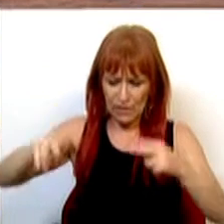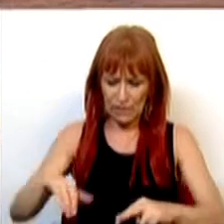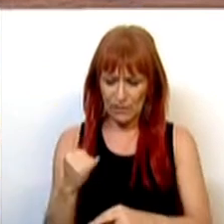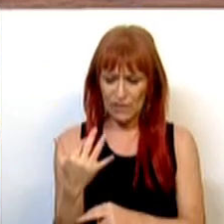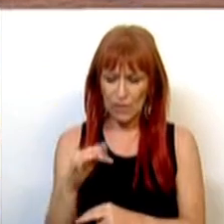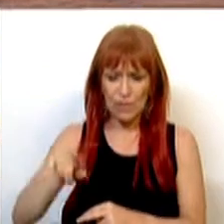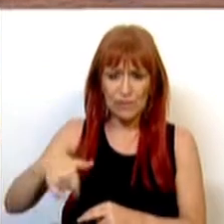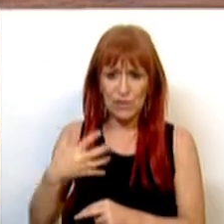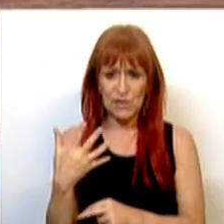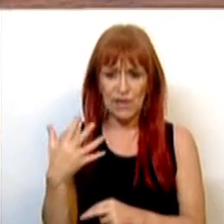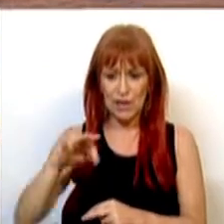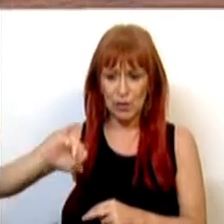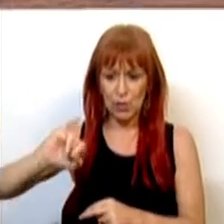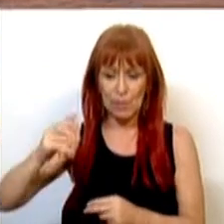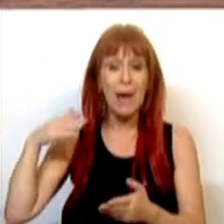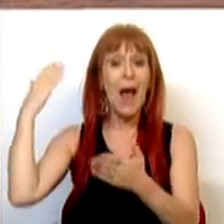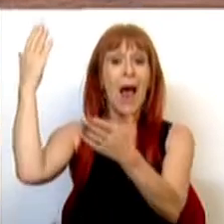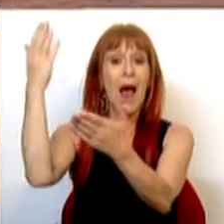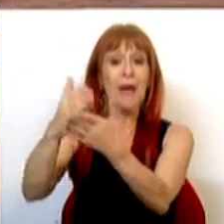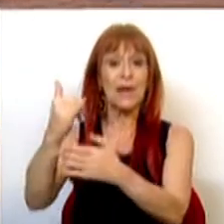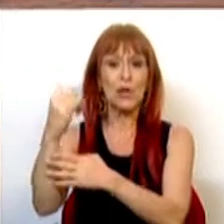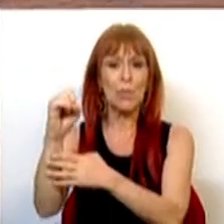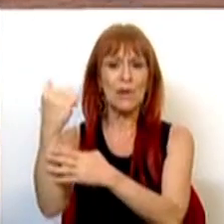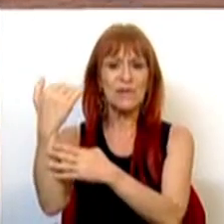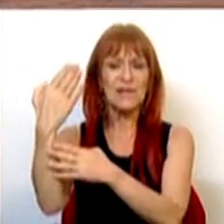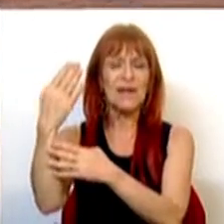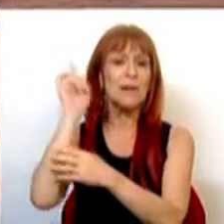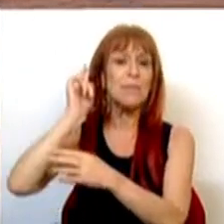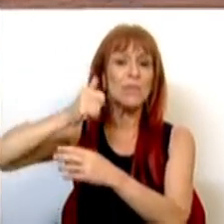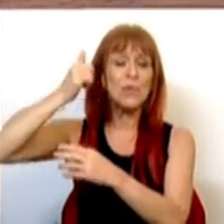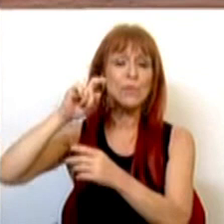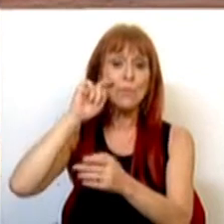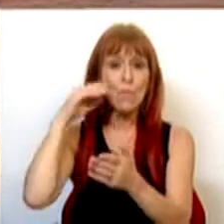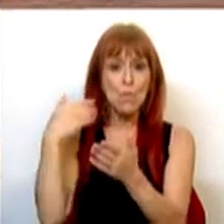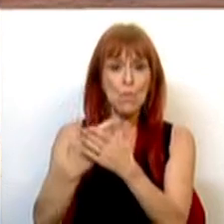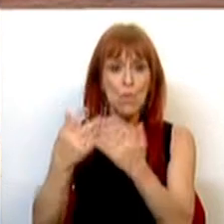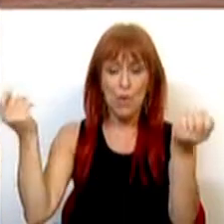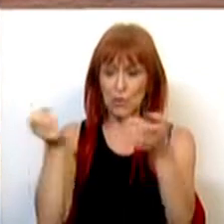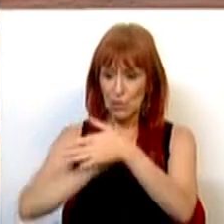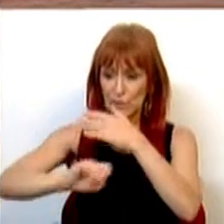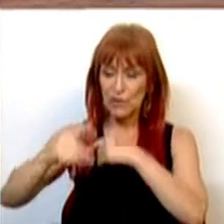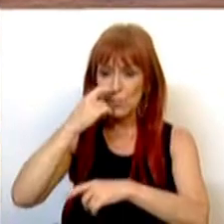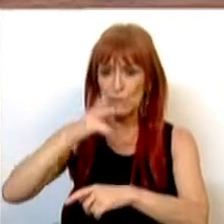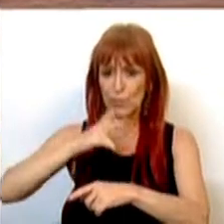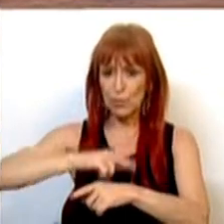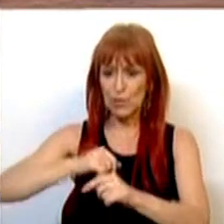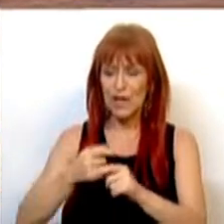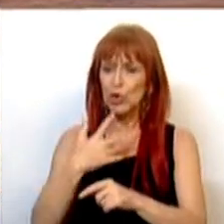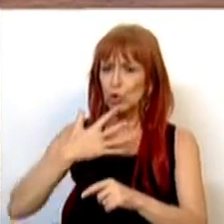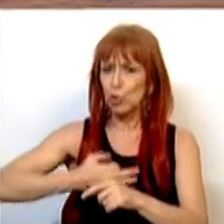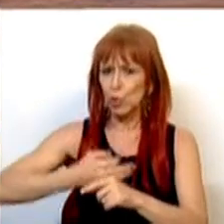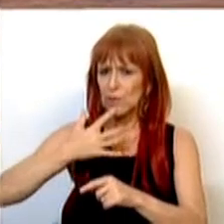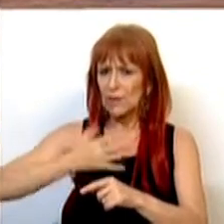,5% do PIB até 2027 e essencialmente foi assegurada a devolução aos portugueses da